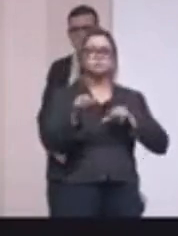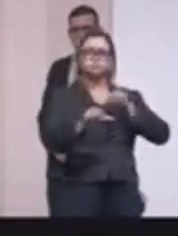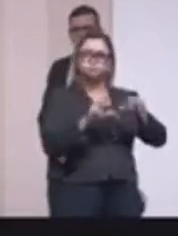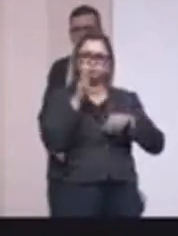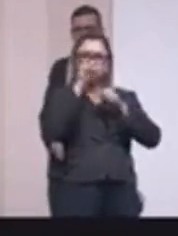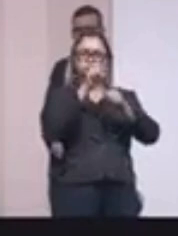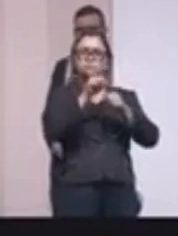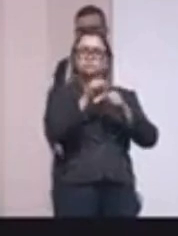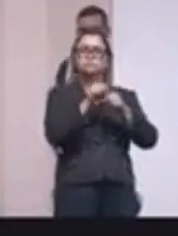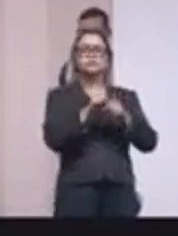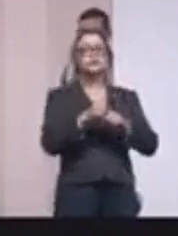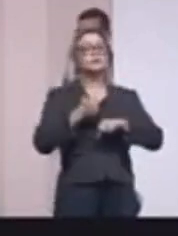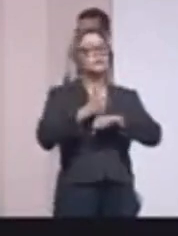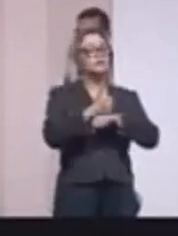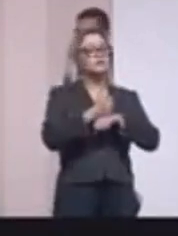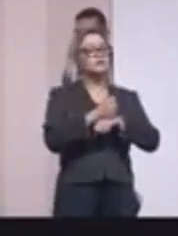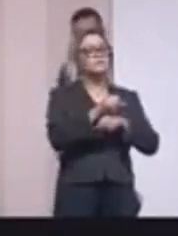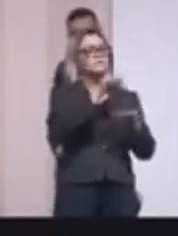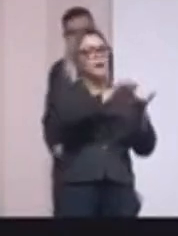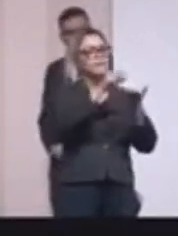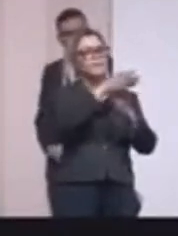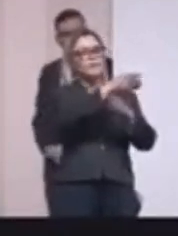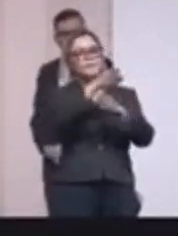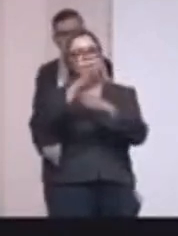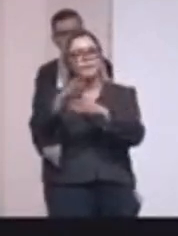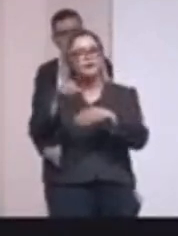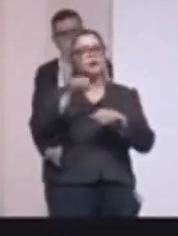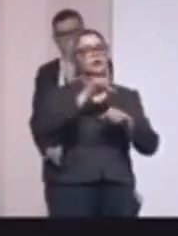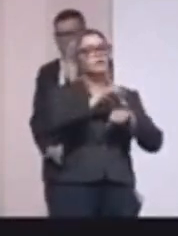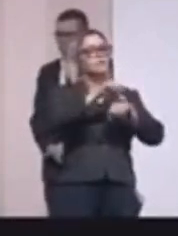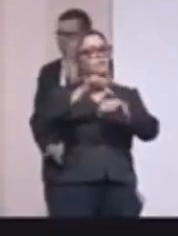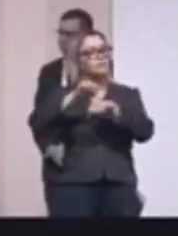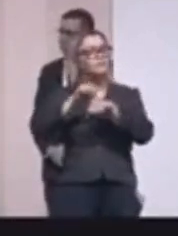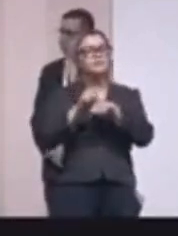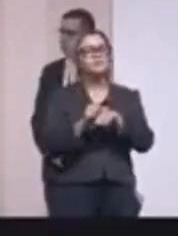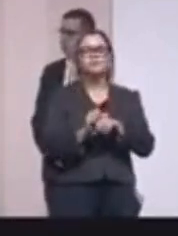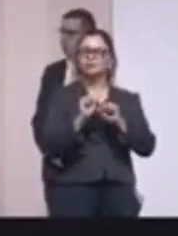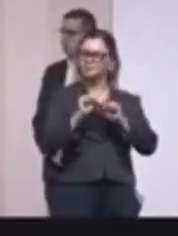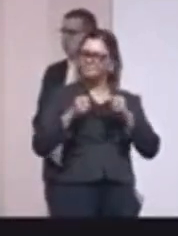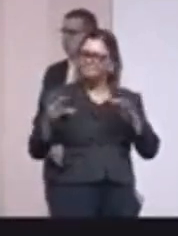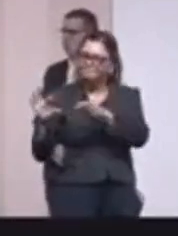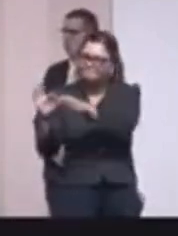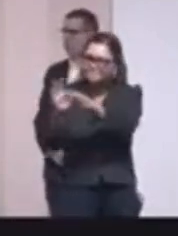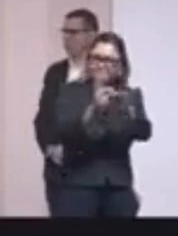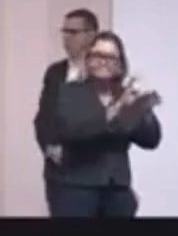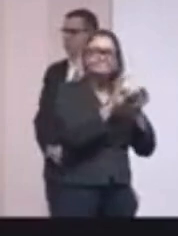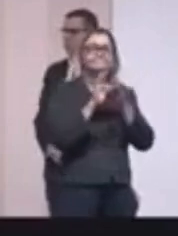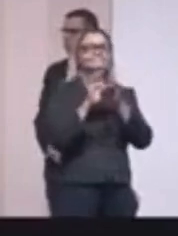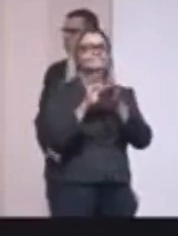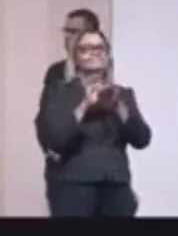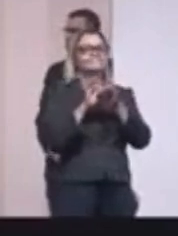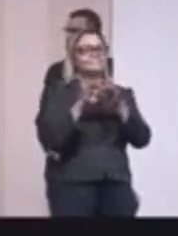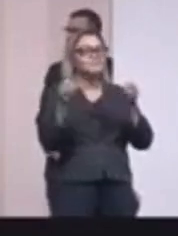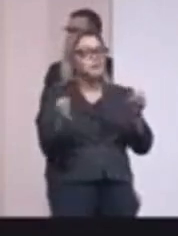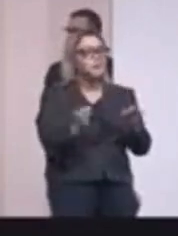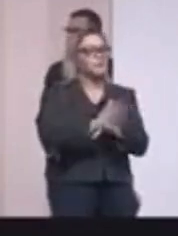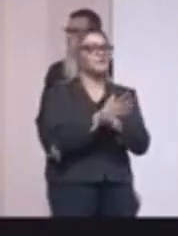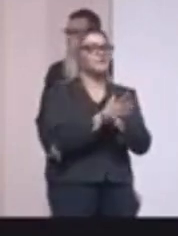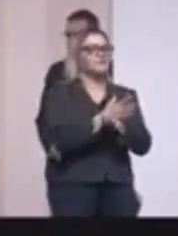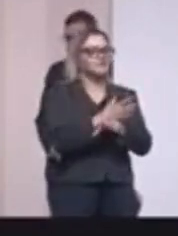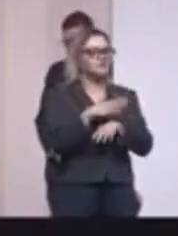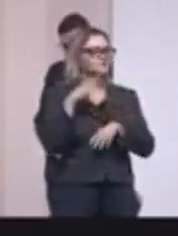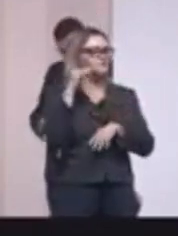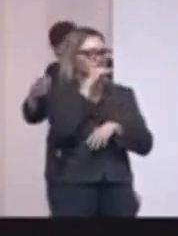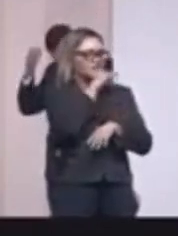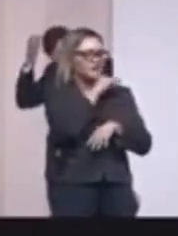reforçando o efetivo policial em várias localidades, então a gente está muito imbuído de recompletar os efetivos.